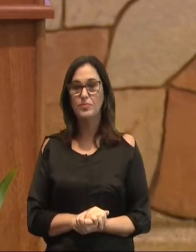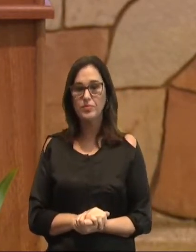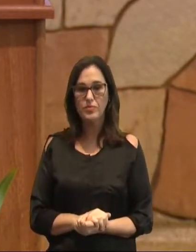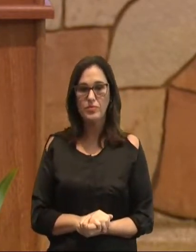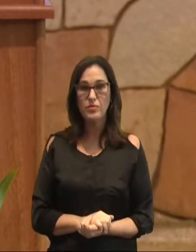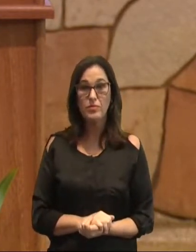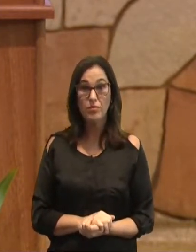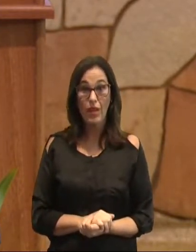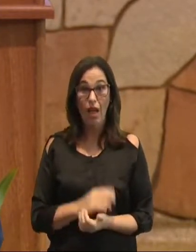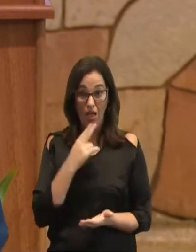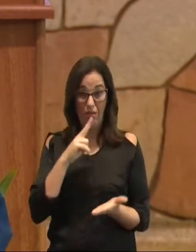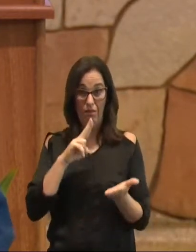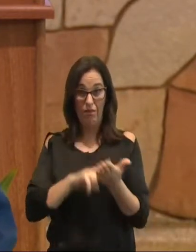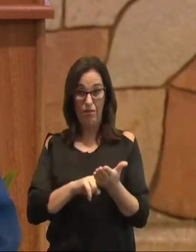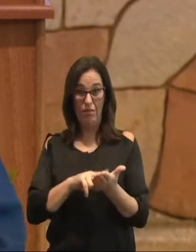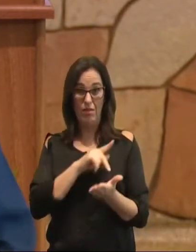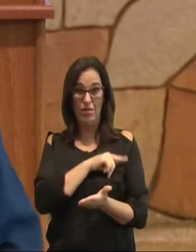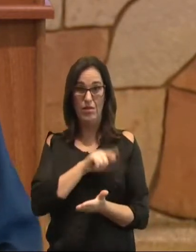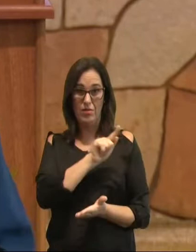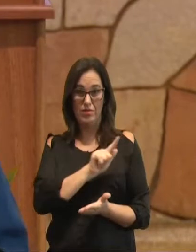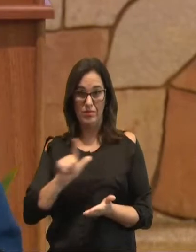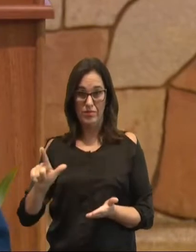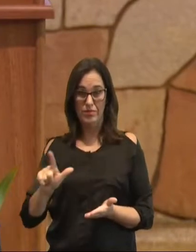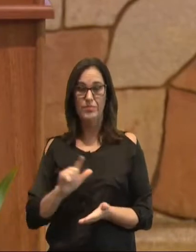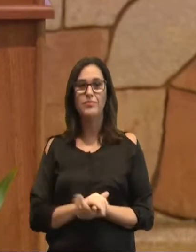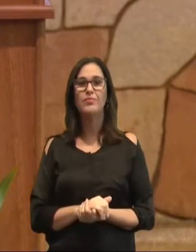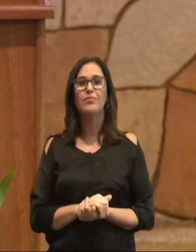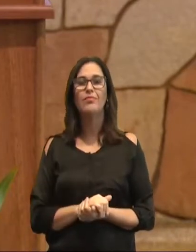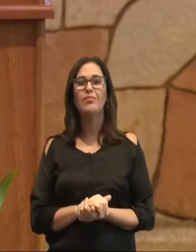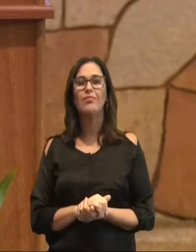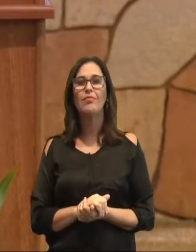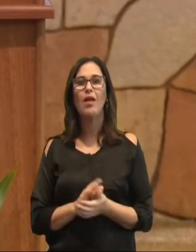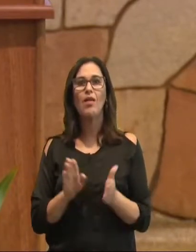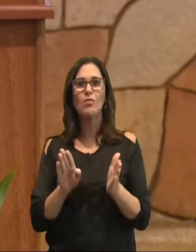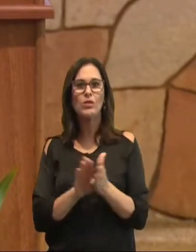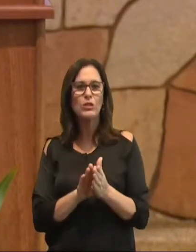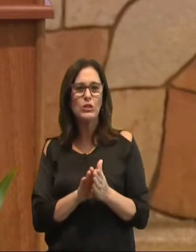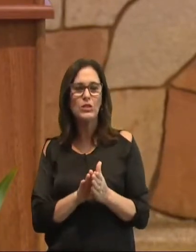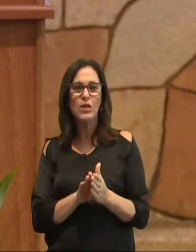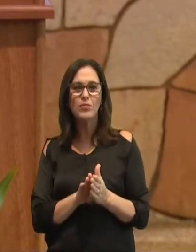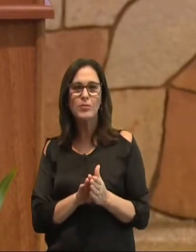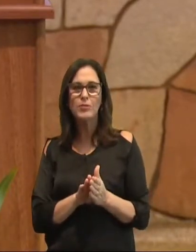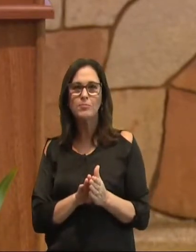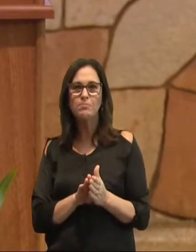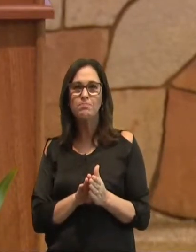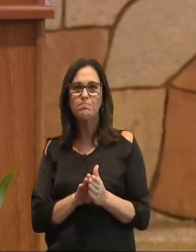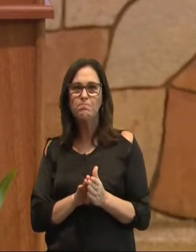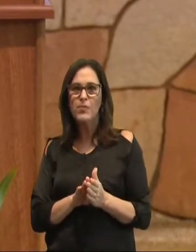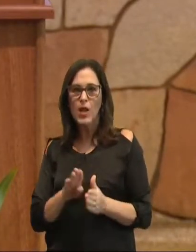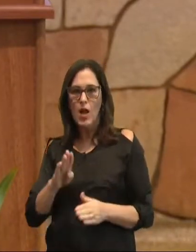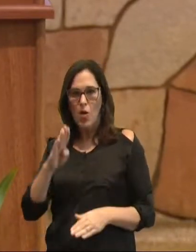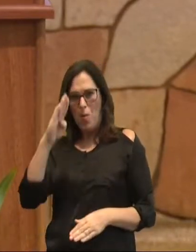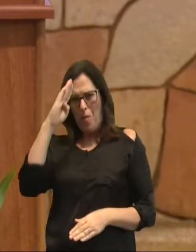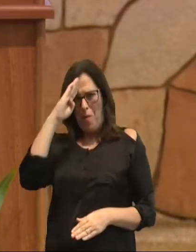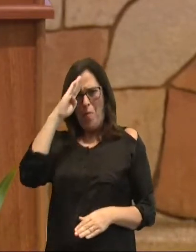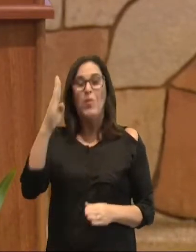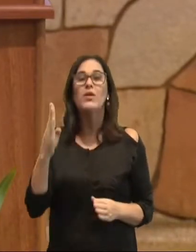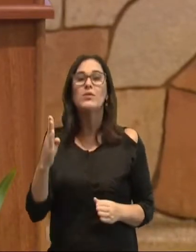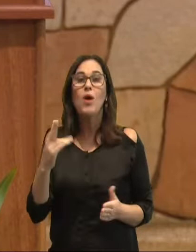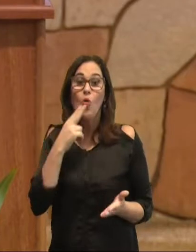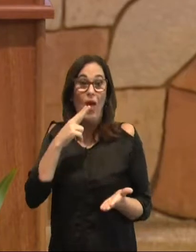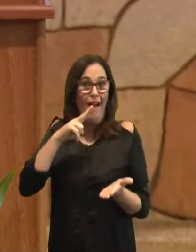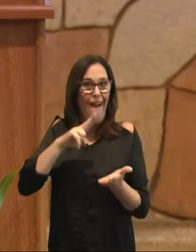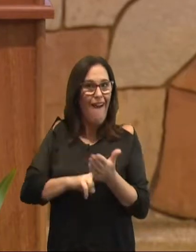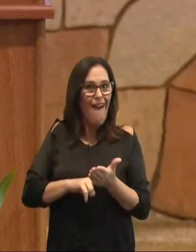Na carta de Paulo aos Gálatas, nós chegamos ao auge, ao clímax da carta, justamente